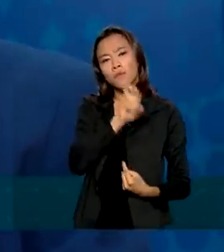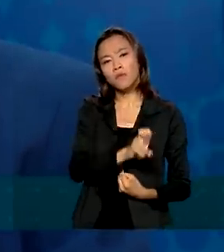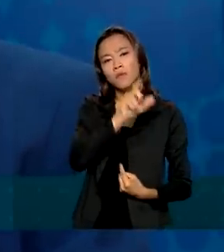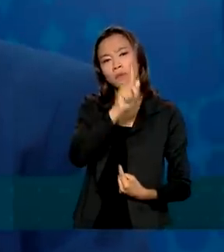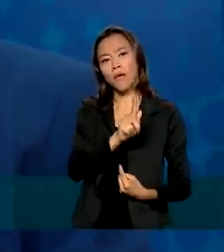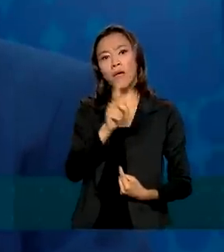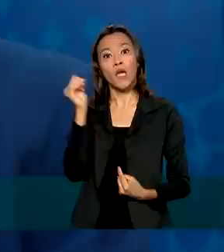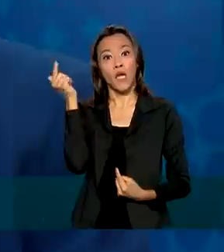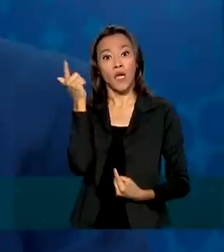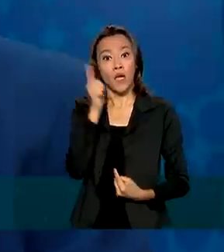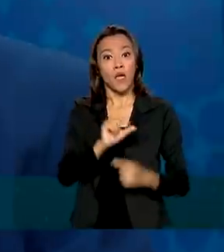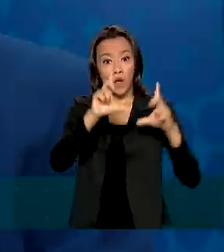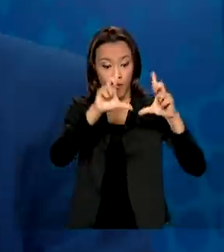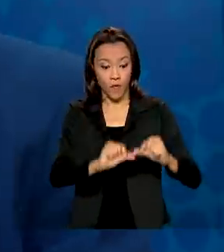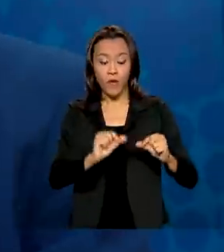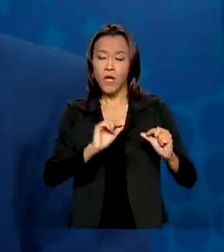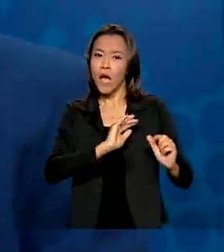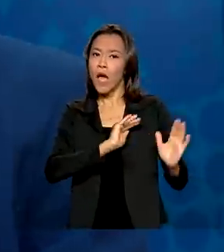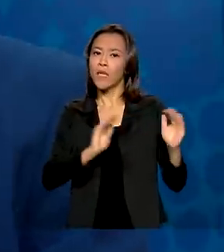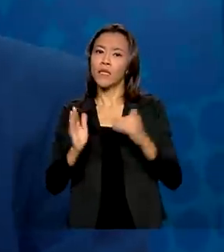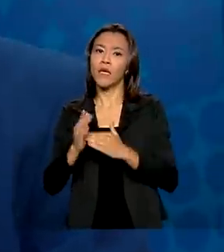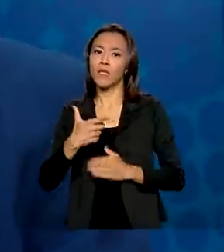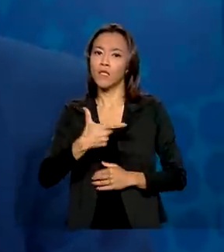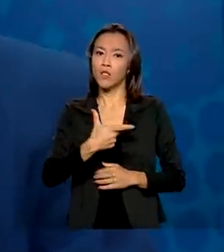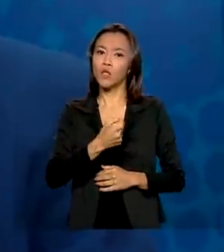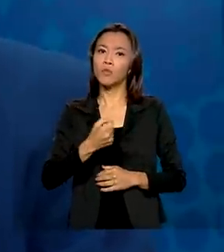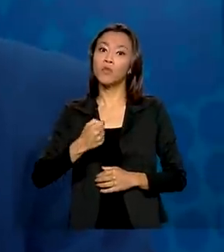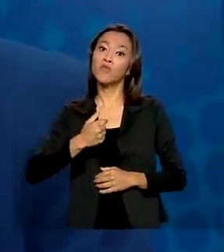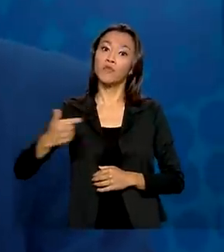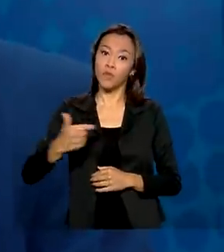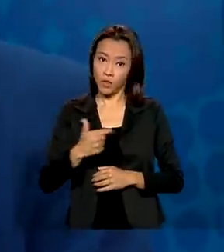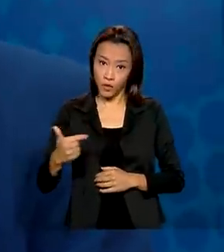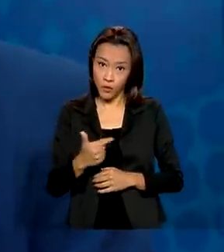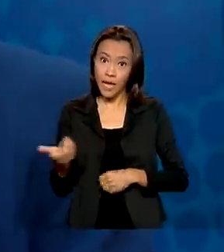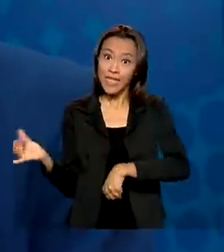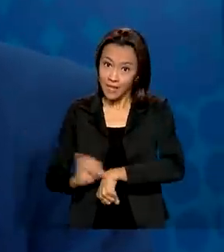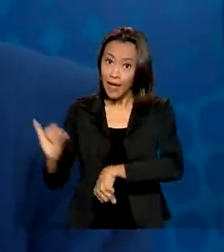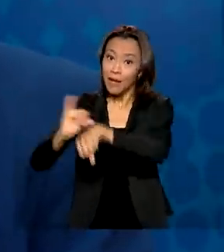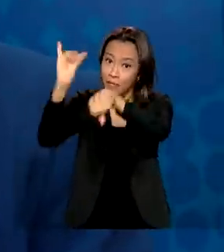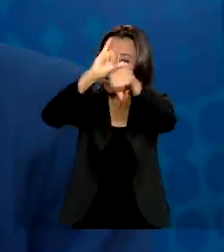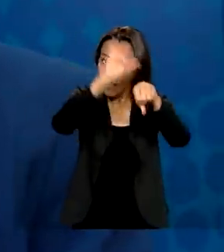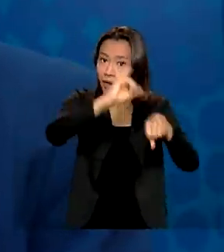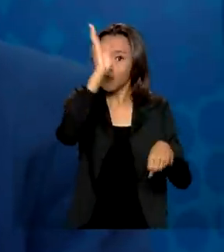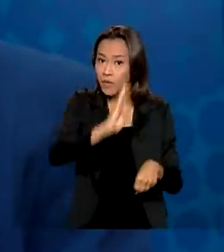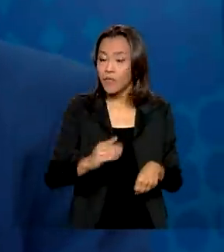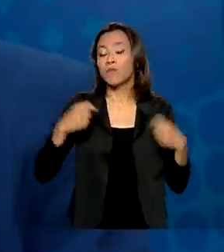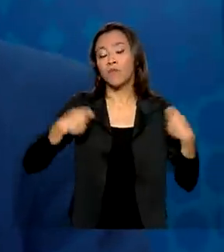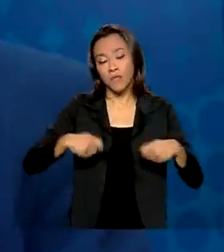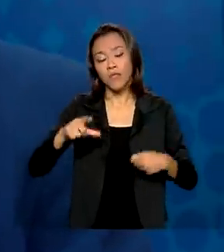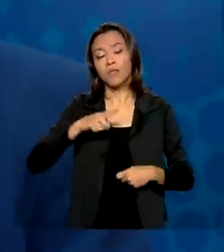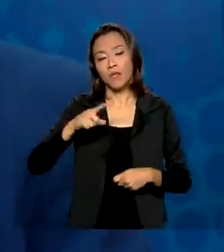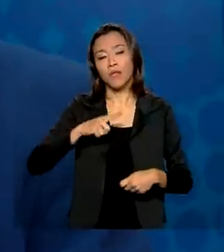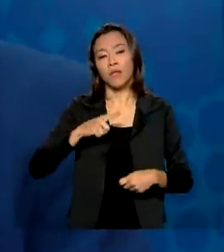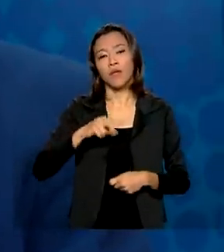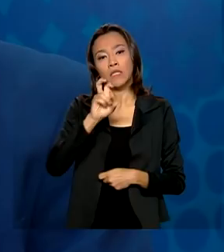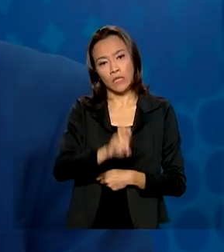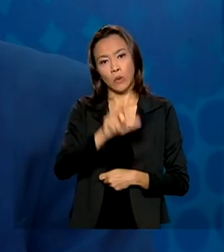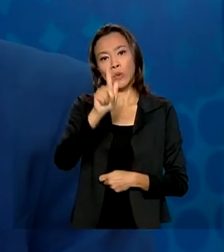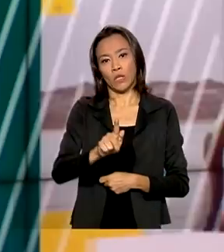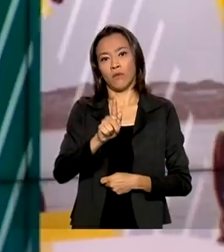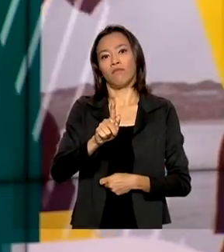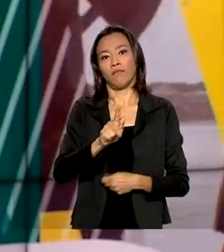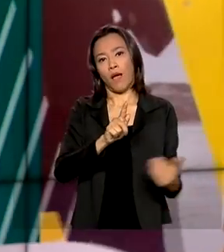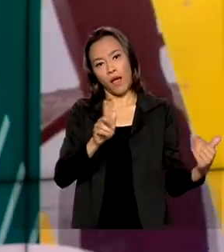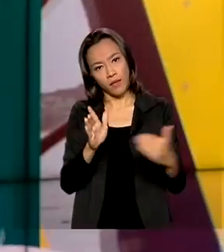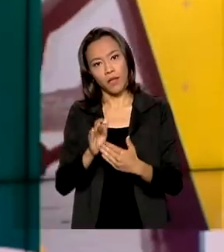julho de 2022. Então, as capitais brasileiras têm de ter essa cobertura de 5G em julho de 2022.